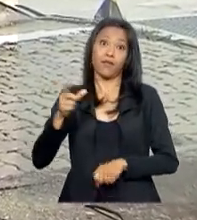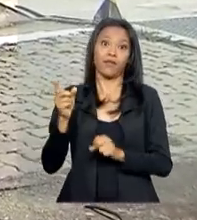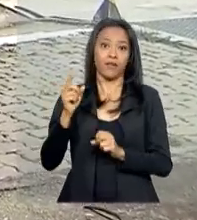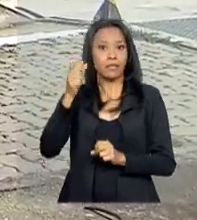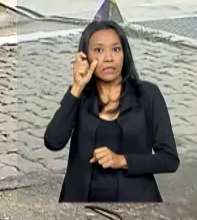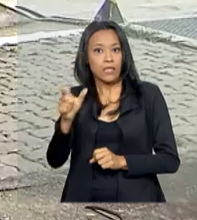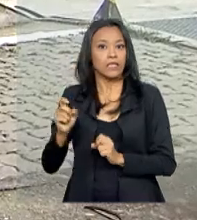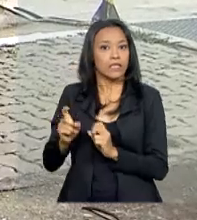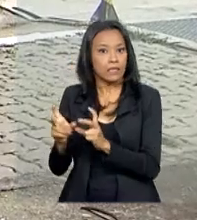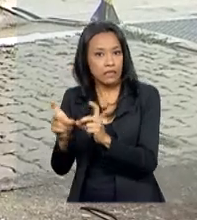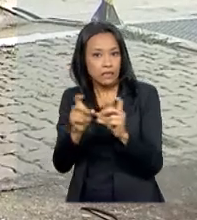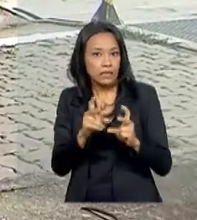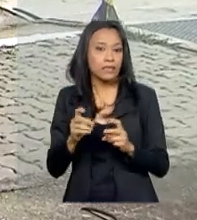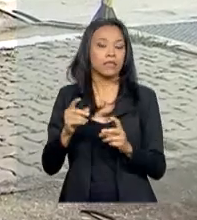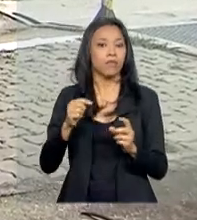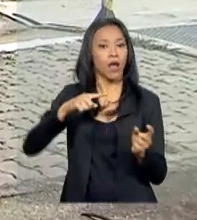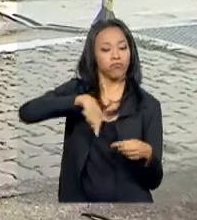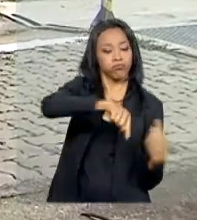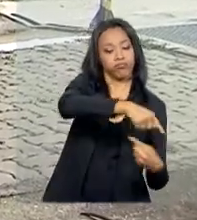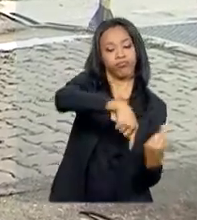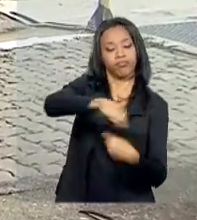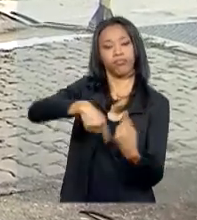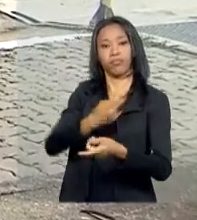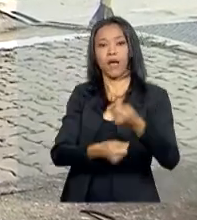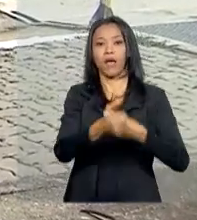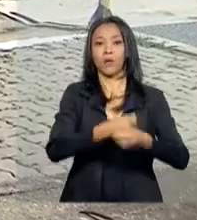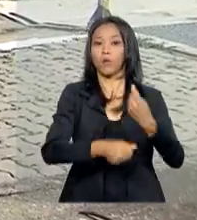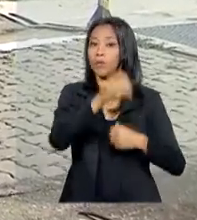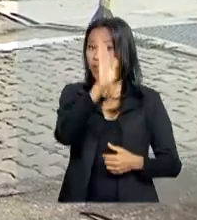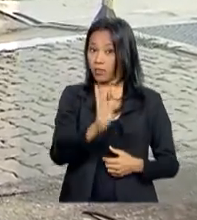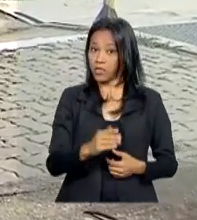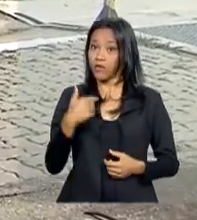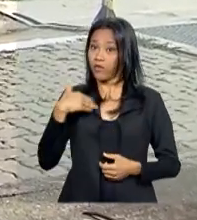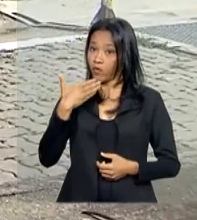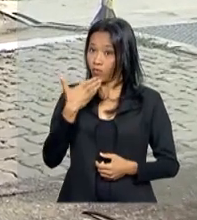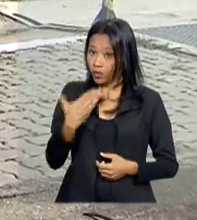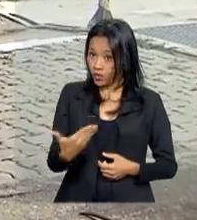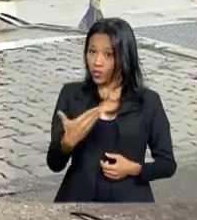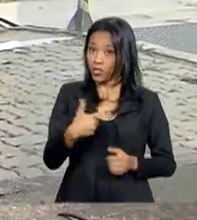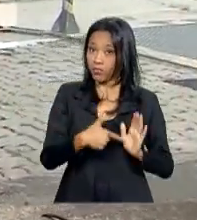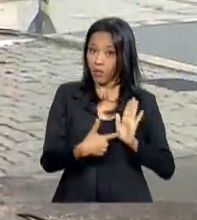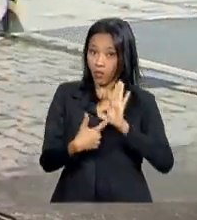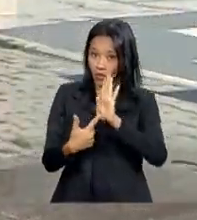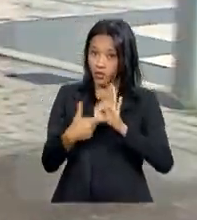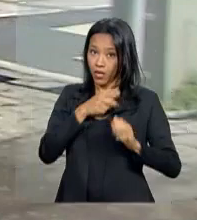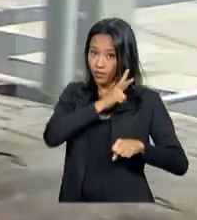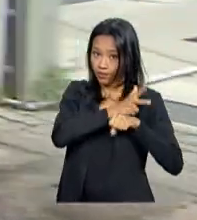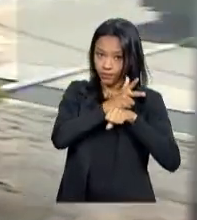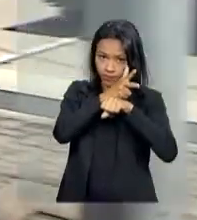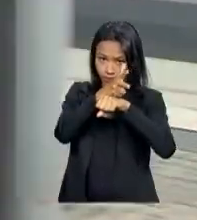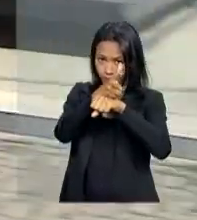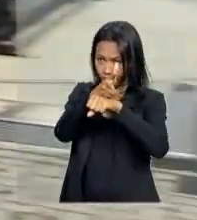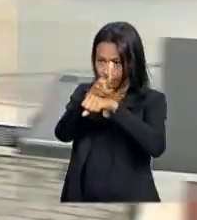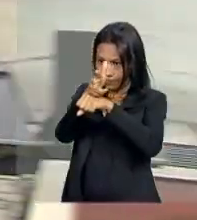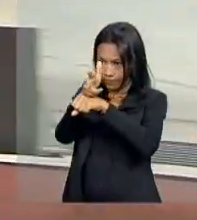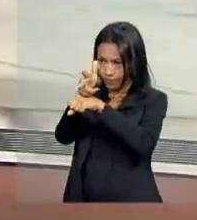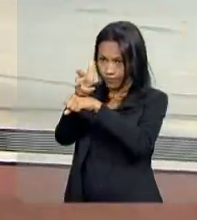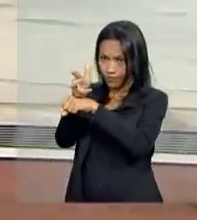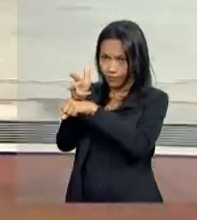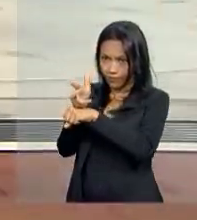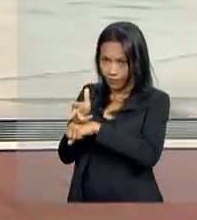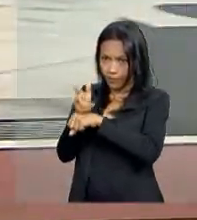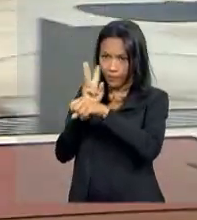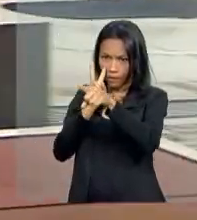industriais sensíveis à economia do país. Mas eu vou pedir pro nosso repórter cinematográfico, Rodolfo Rodrigues, mostrar aqui do meu lado esquerdo esses